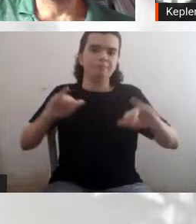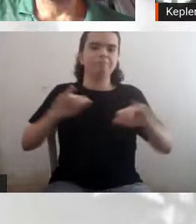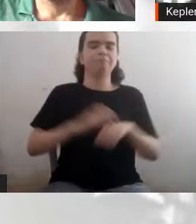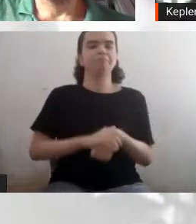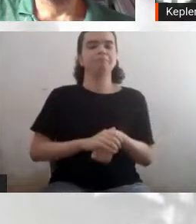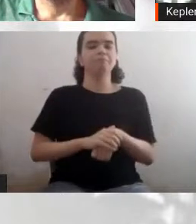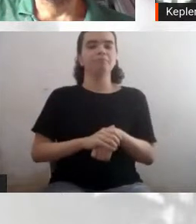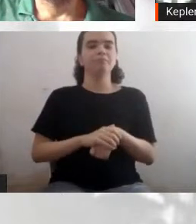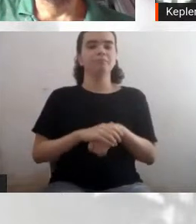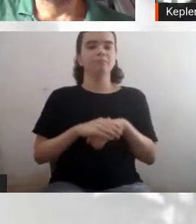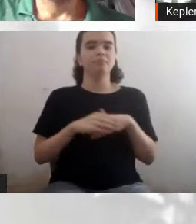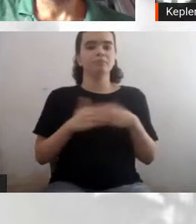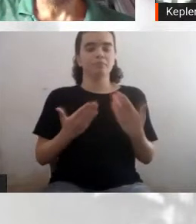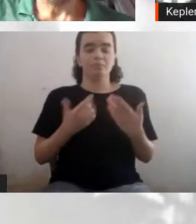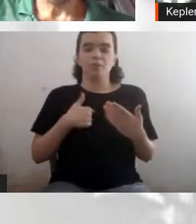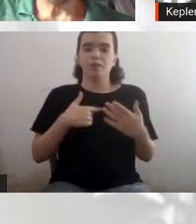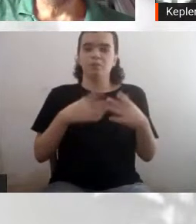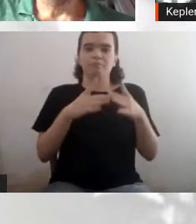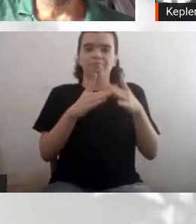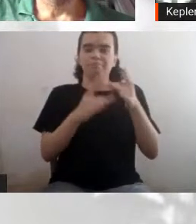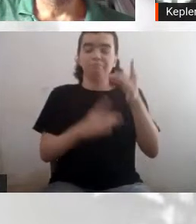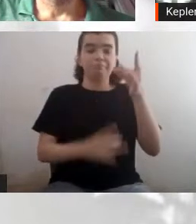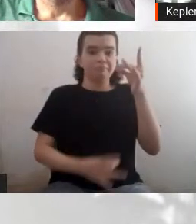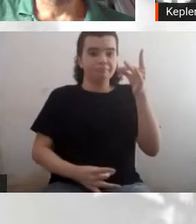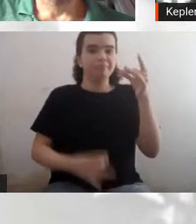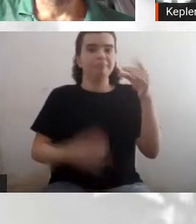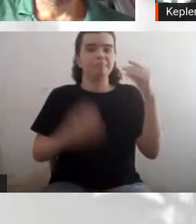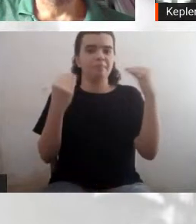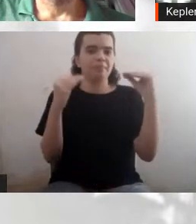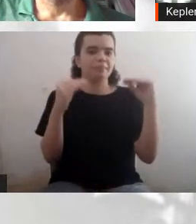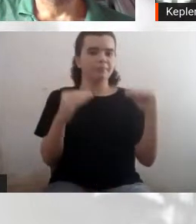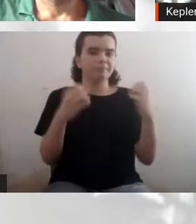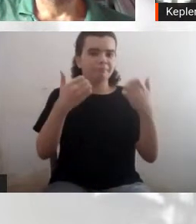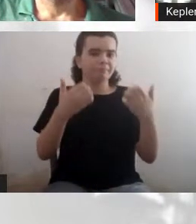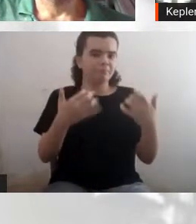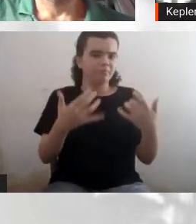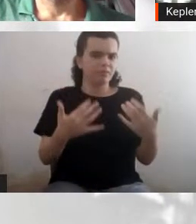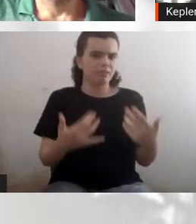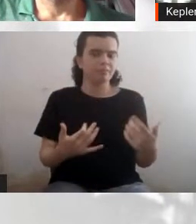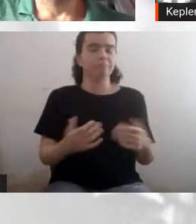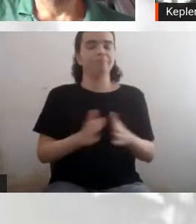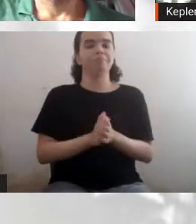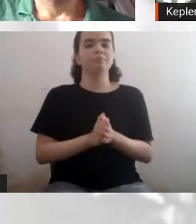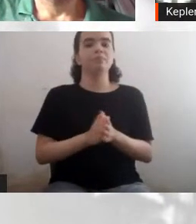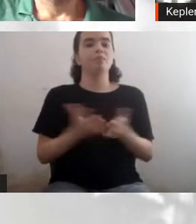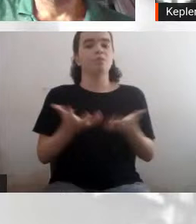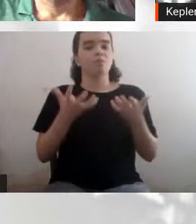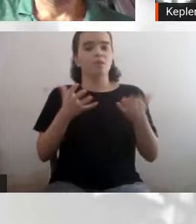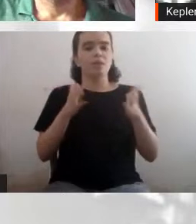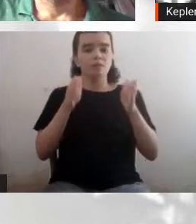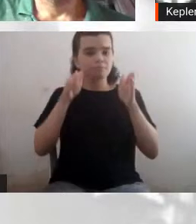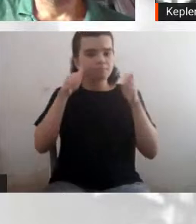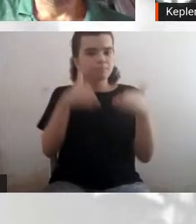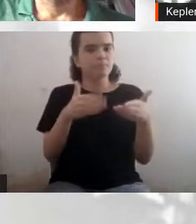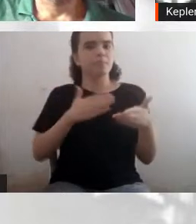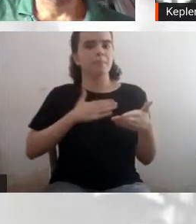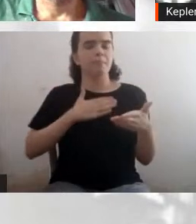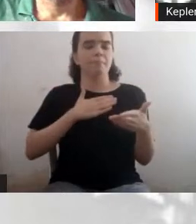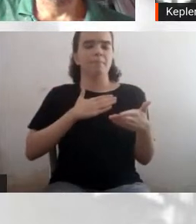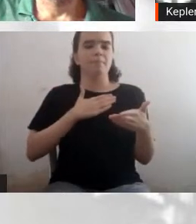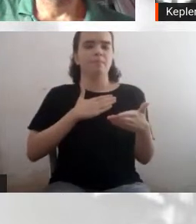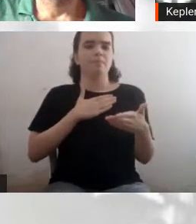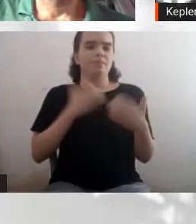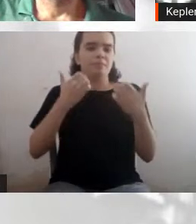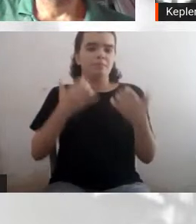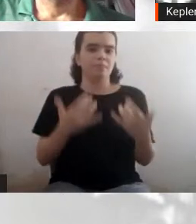o Kepler. Eu queria, primeira coisa, me dirigir aos alunos ingressantes e convencê-los de que fazer Astrofísica é a